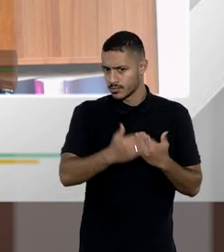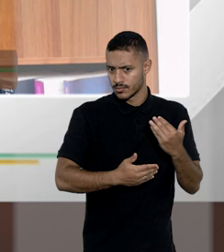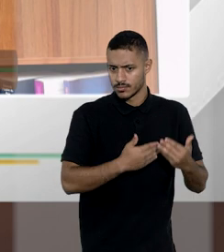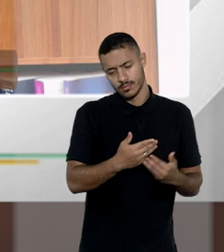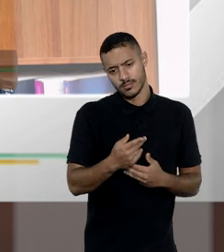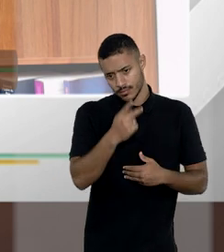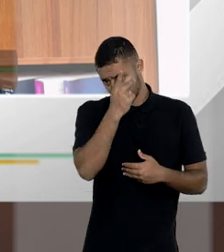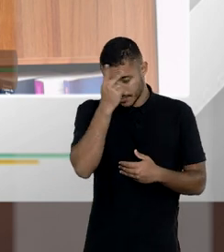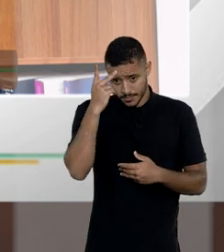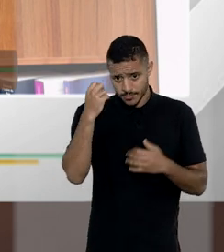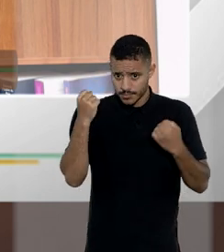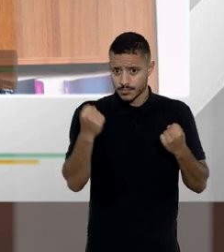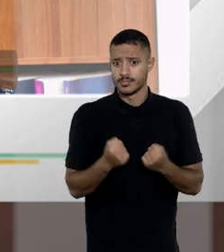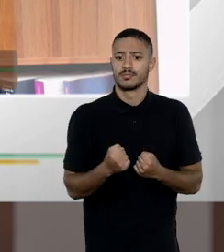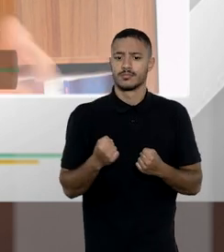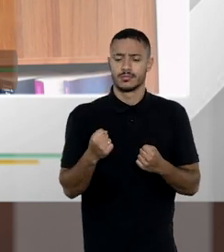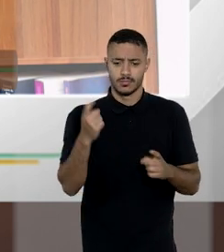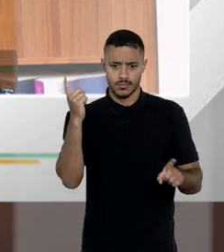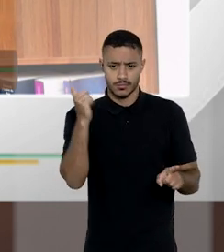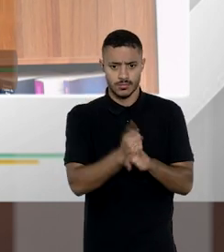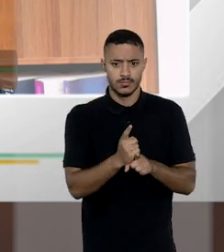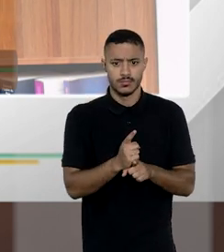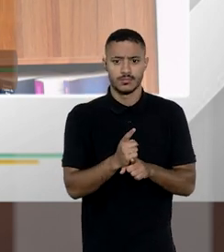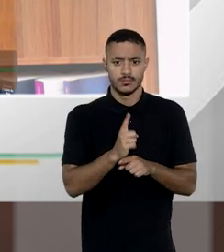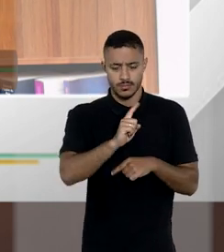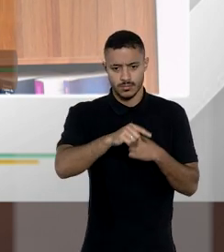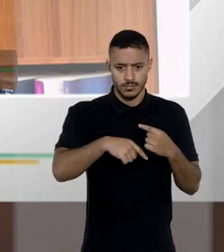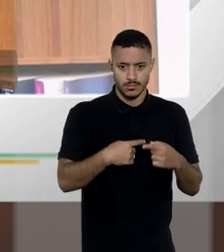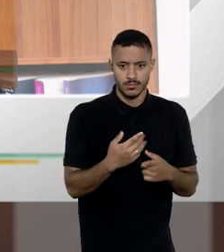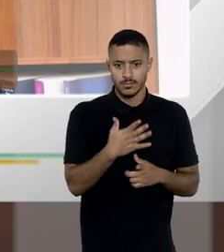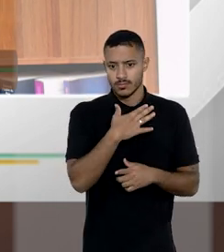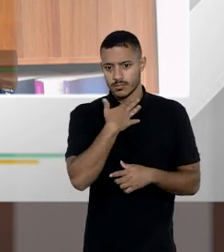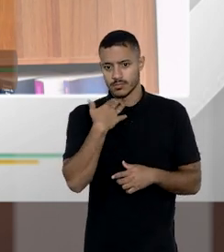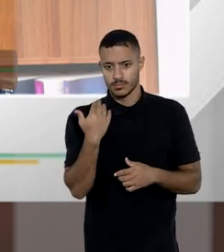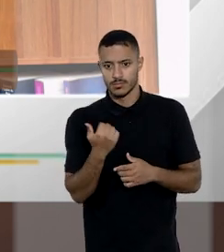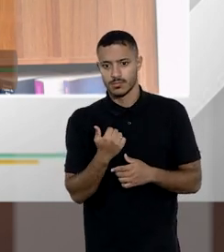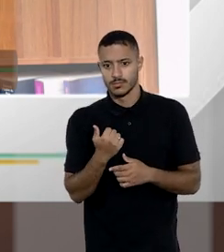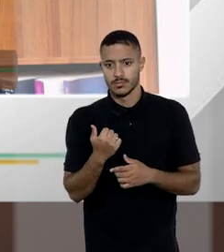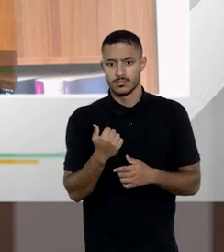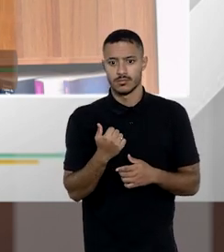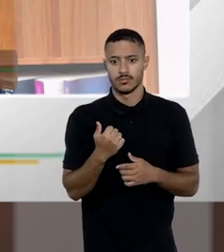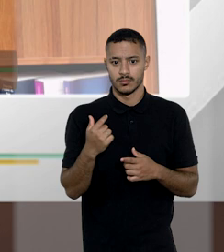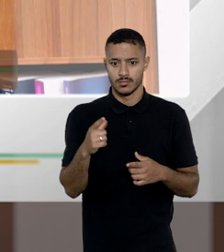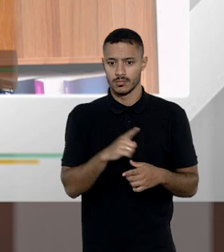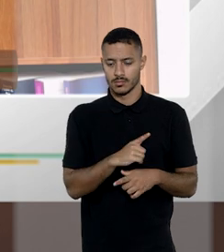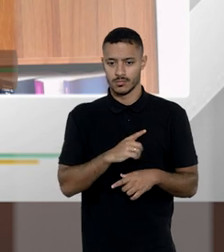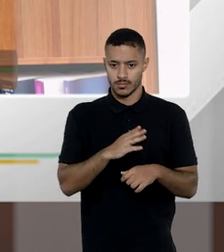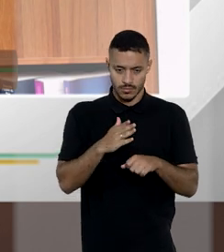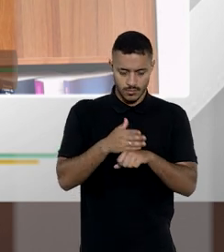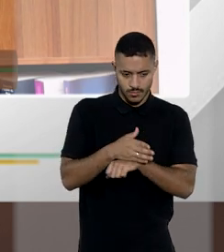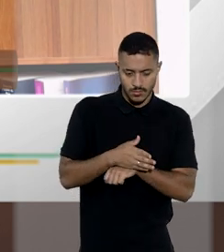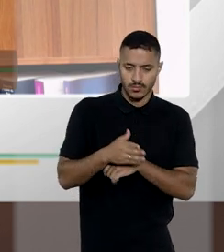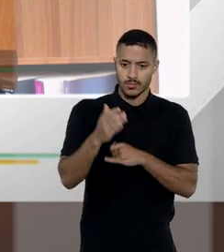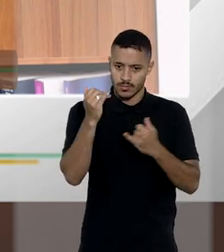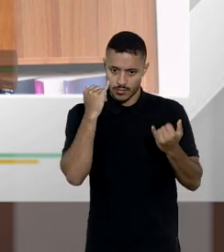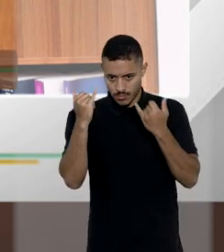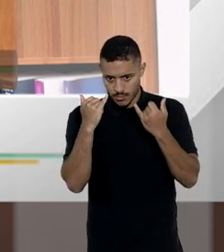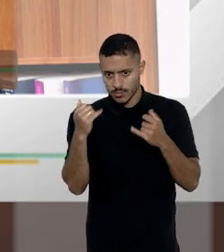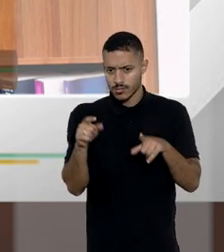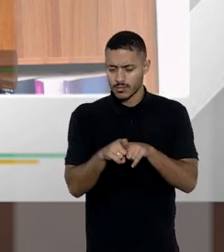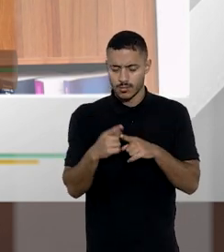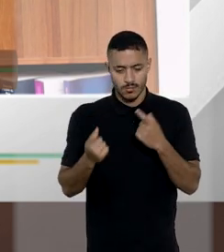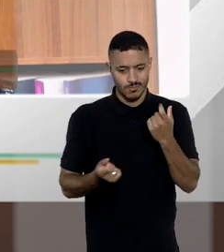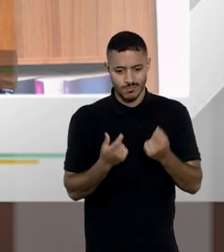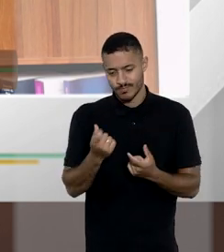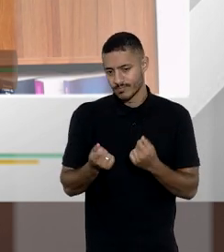trocadas entre as pessoas poderiam ser localizadas depois da morte e os sucessores terem acesso àquele conteúdo